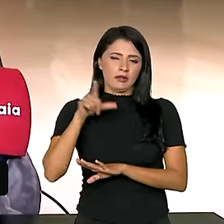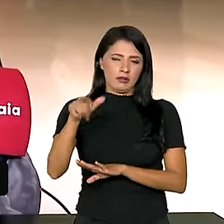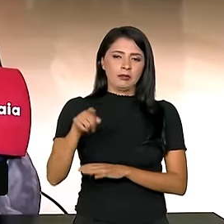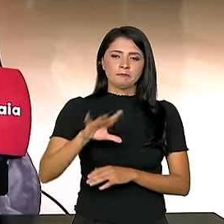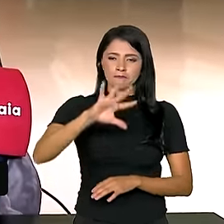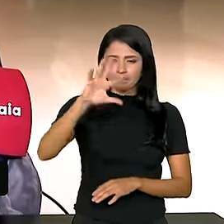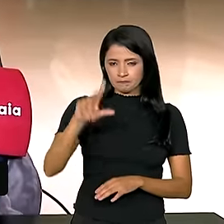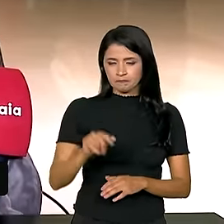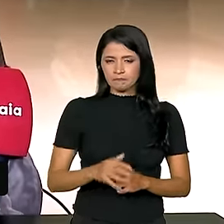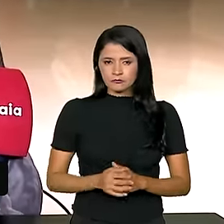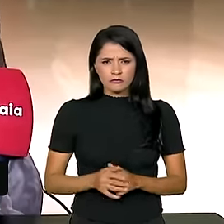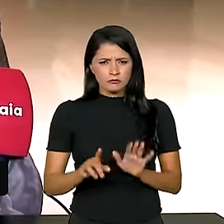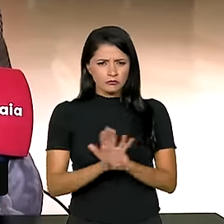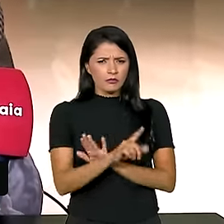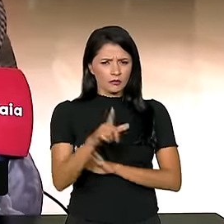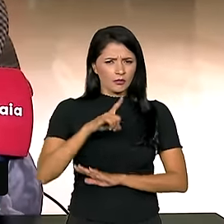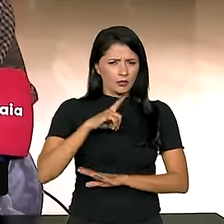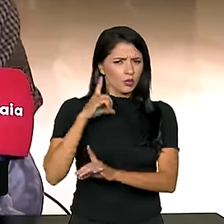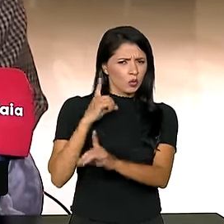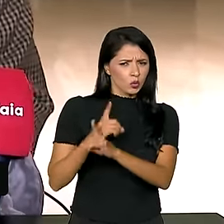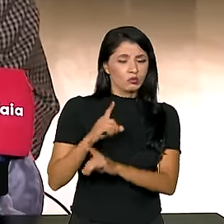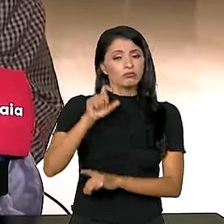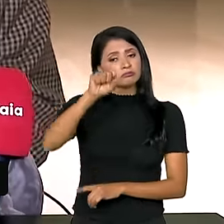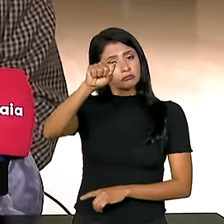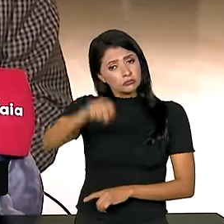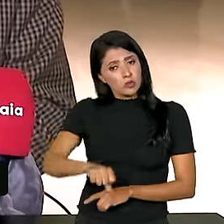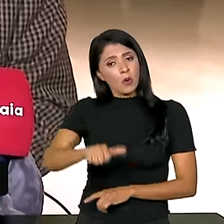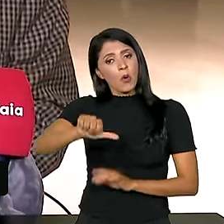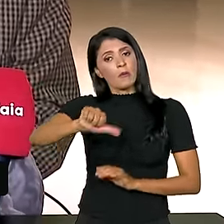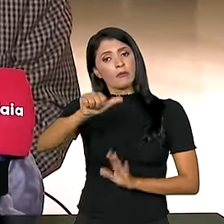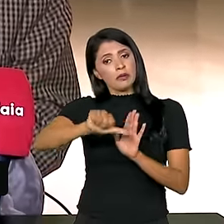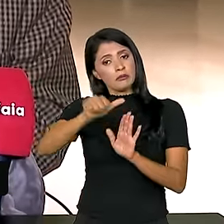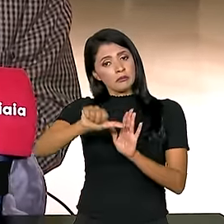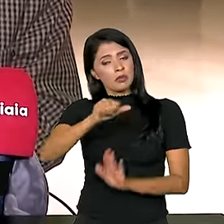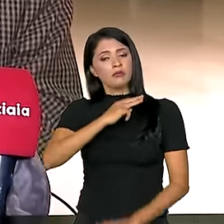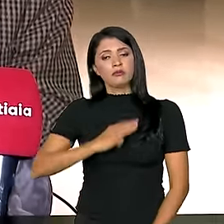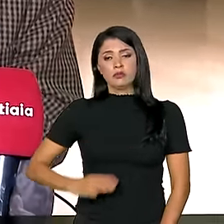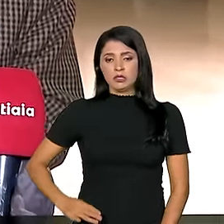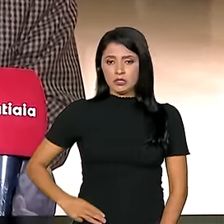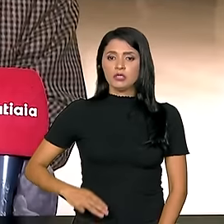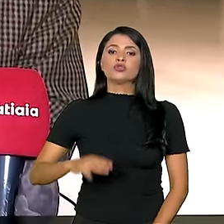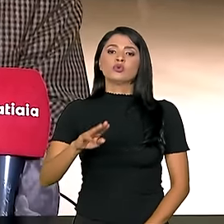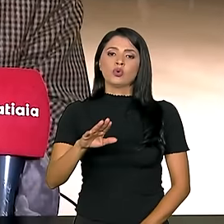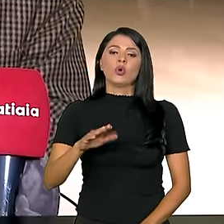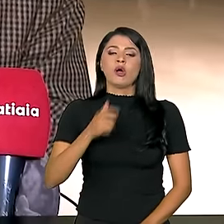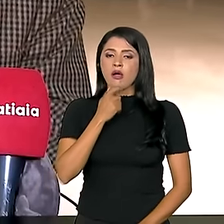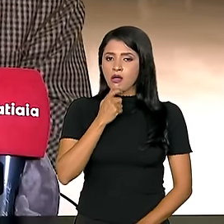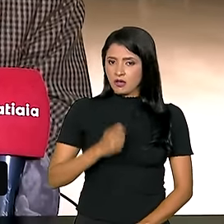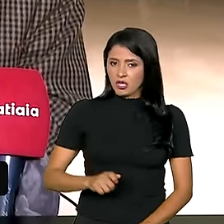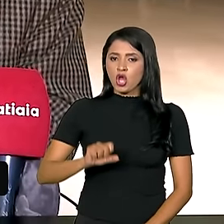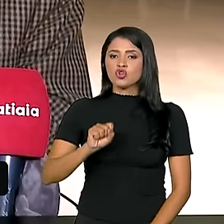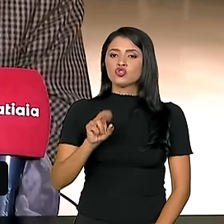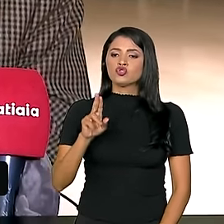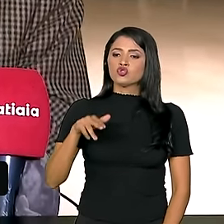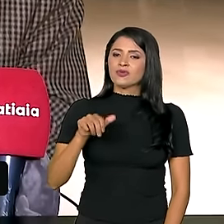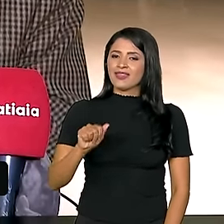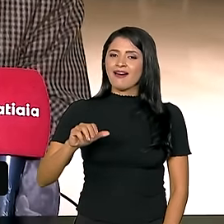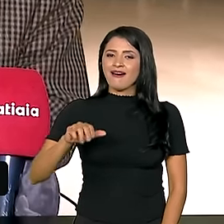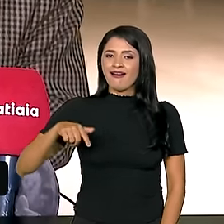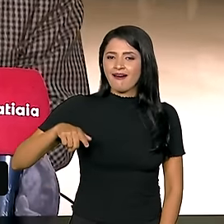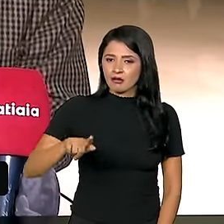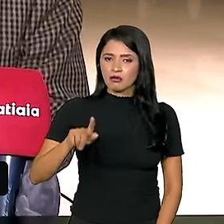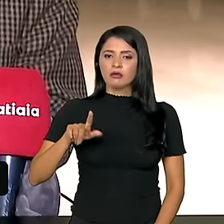primeiro-ministro britânico, Sunak? O presidente também